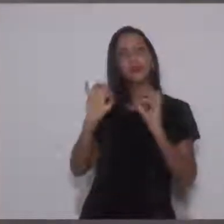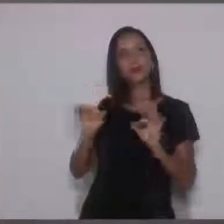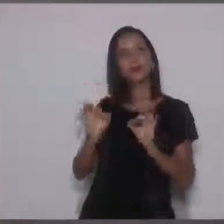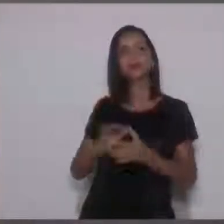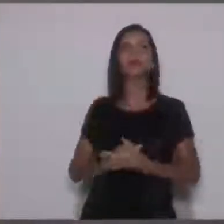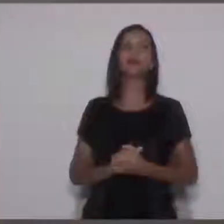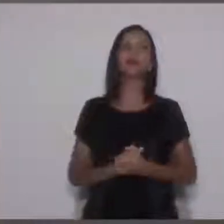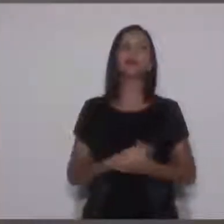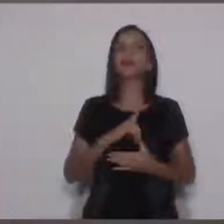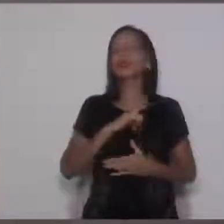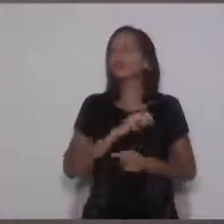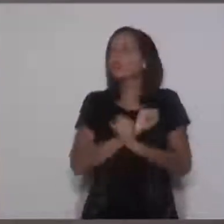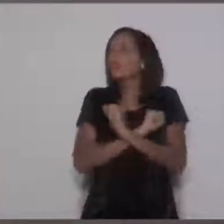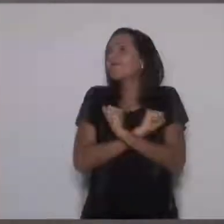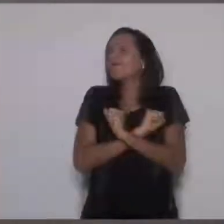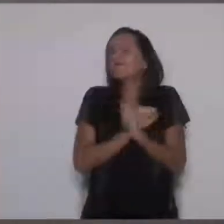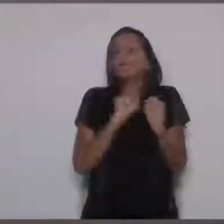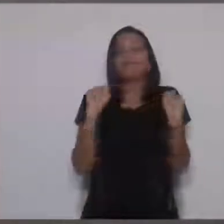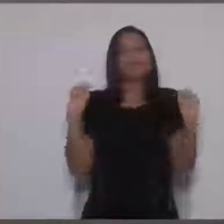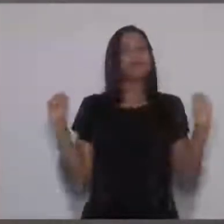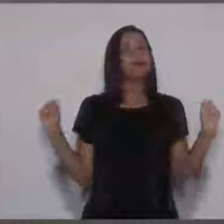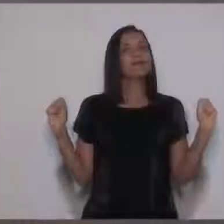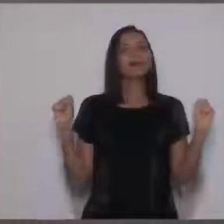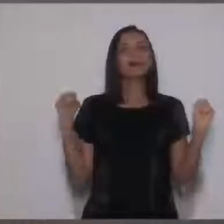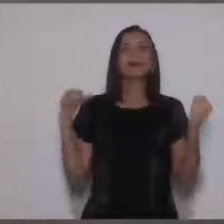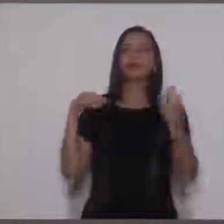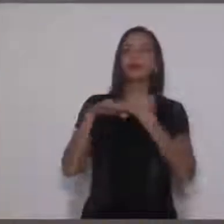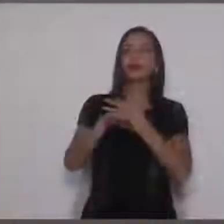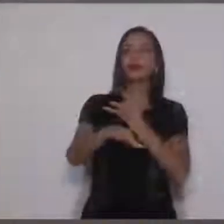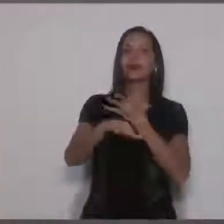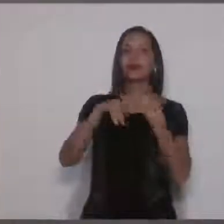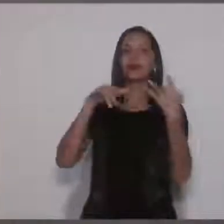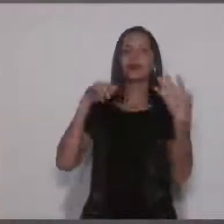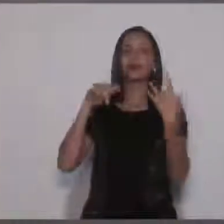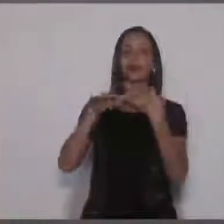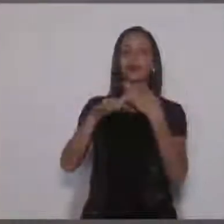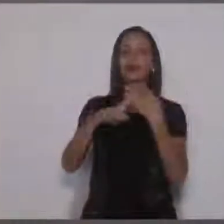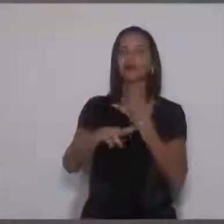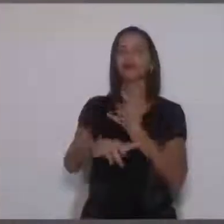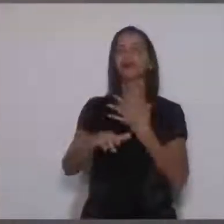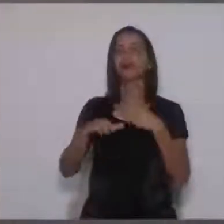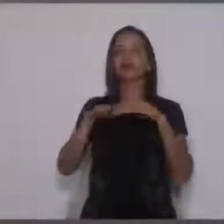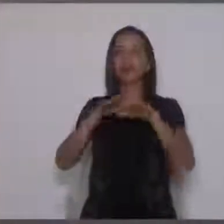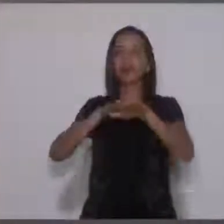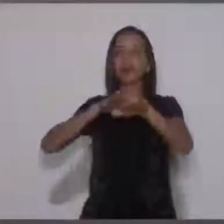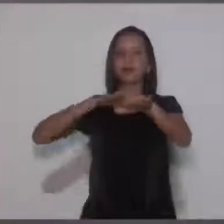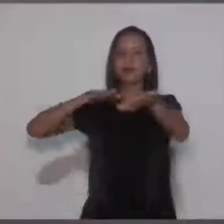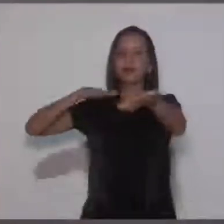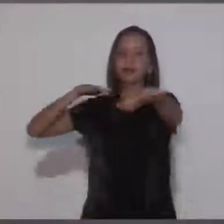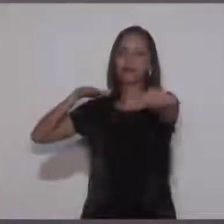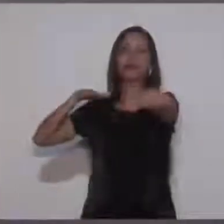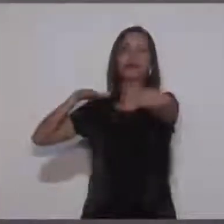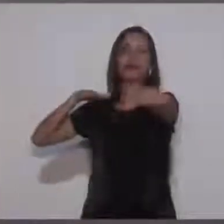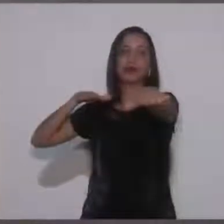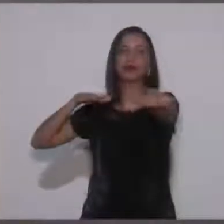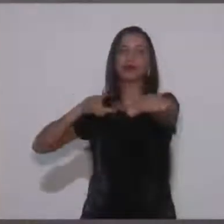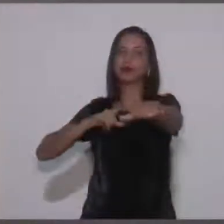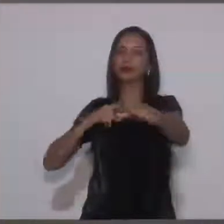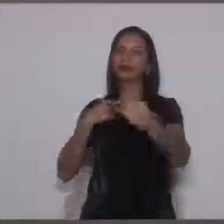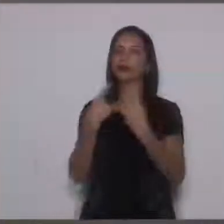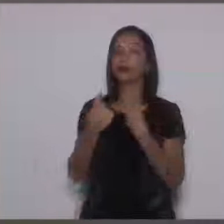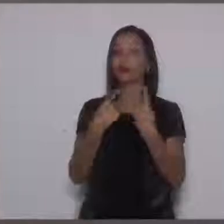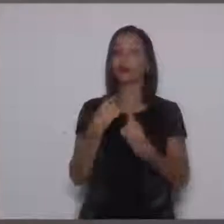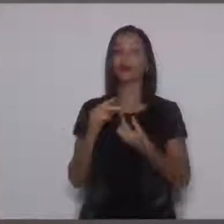tornado impossível o fluxo de trânsito ali, tem causado longo congestionamento na Estrada da